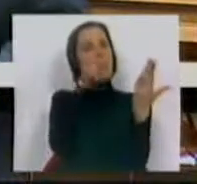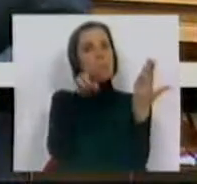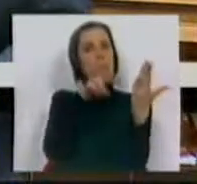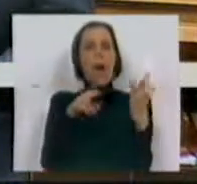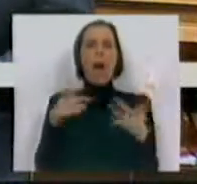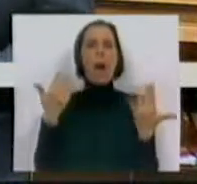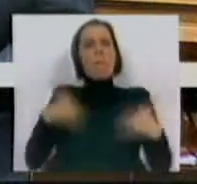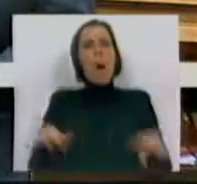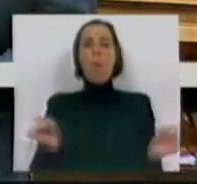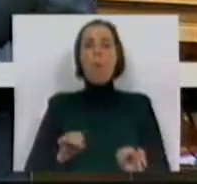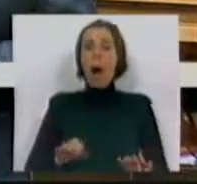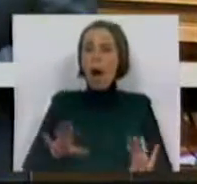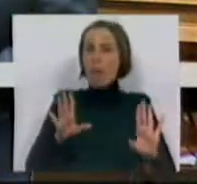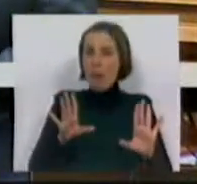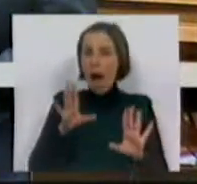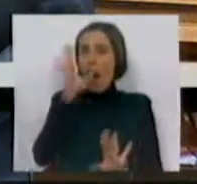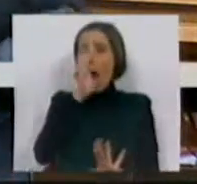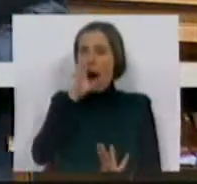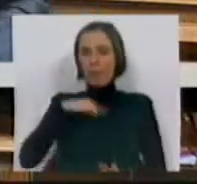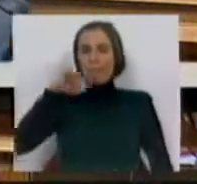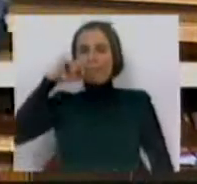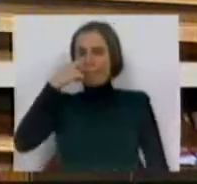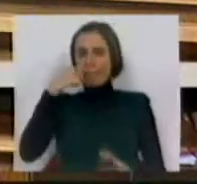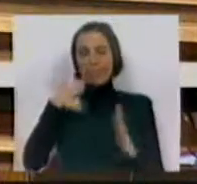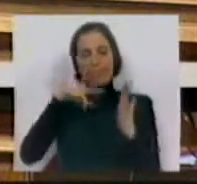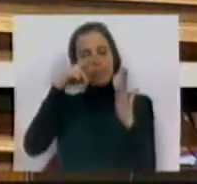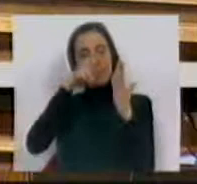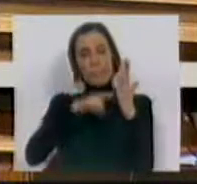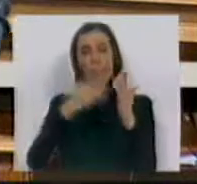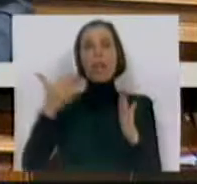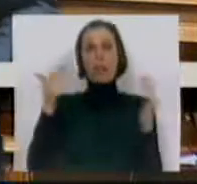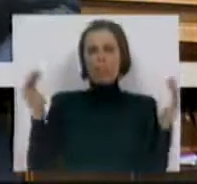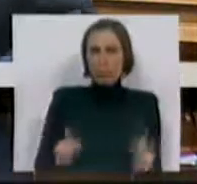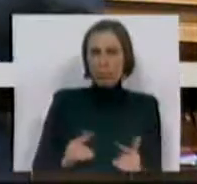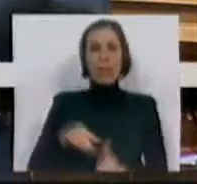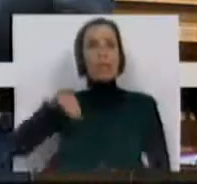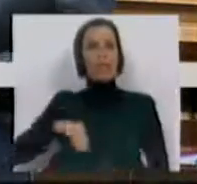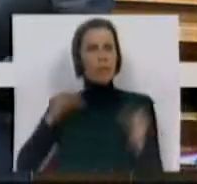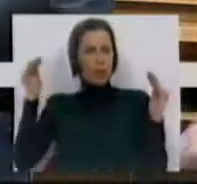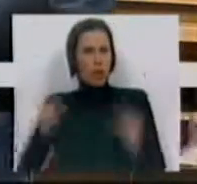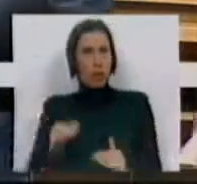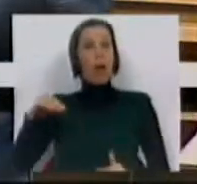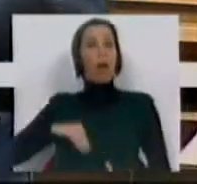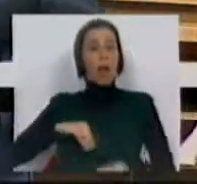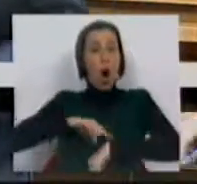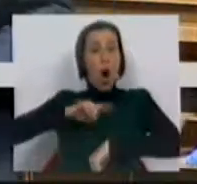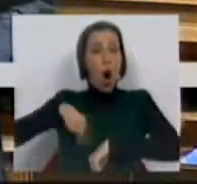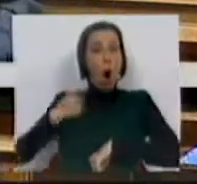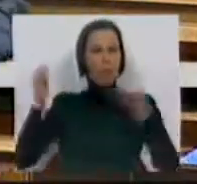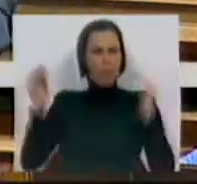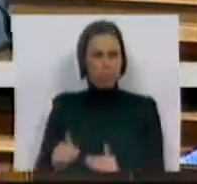inocente, mas se atendermos, verificamos que reduz direitos, que reduz salários, sobretudo o salário-hora,